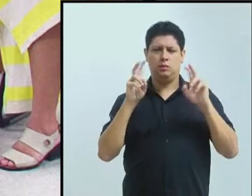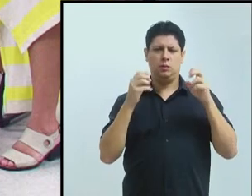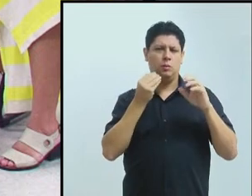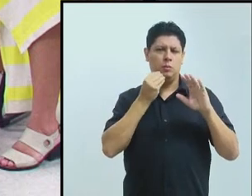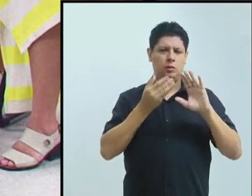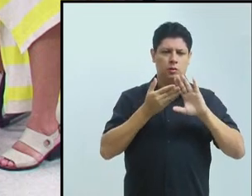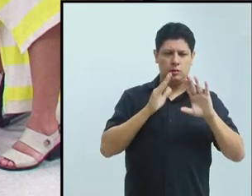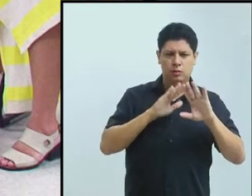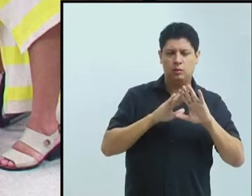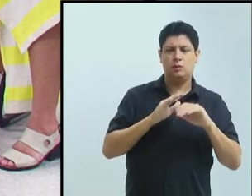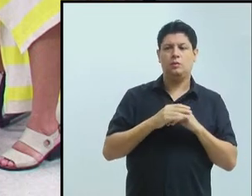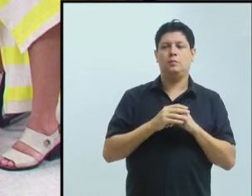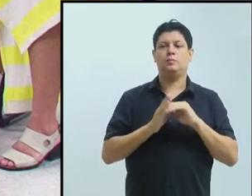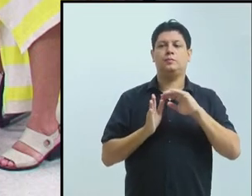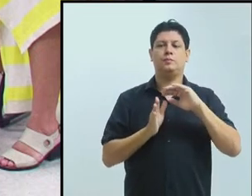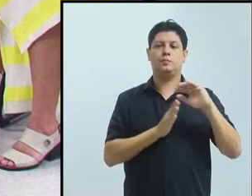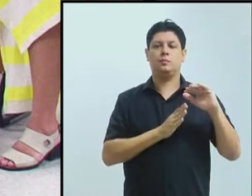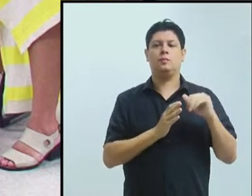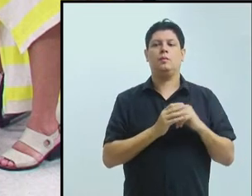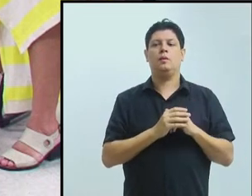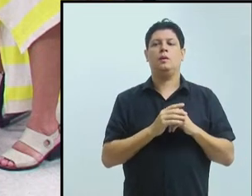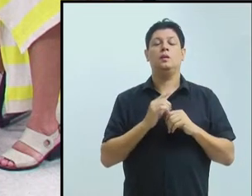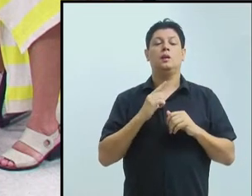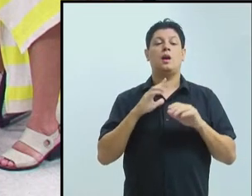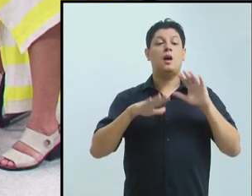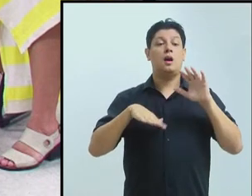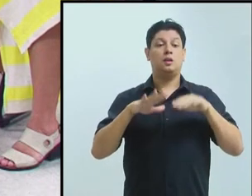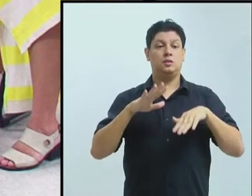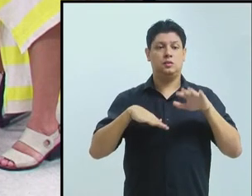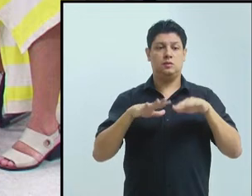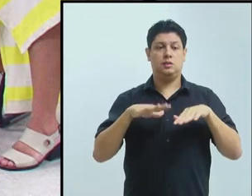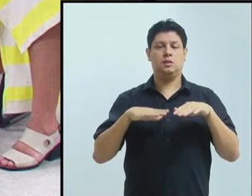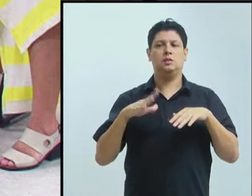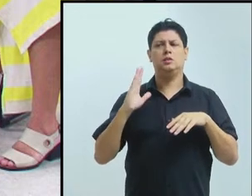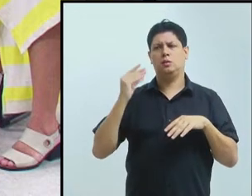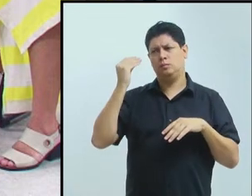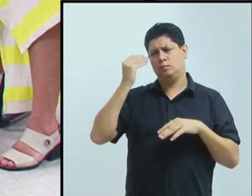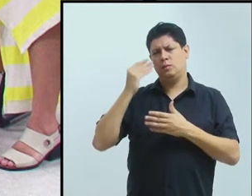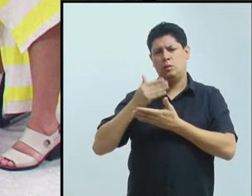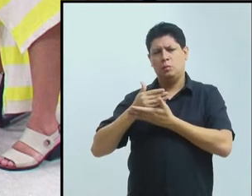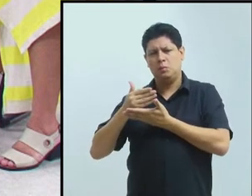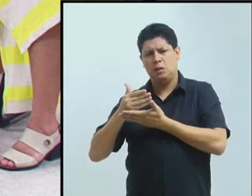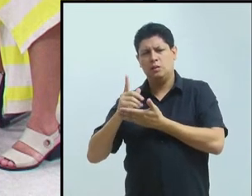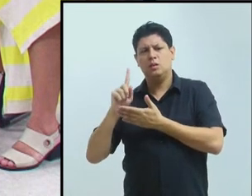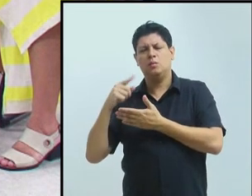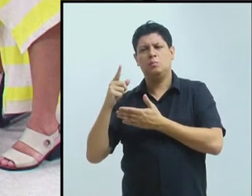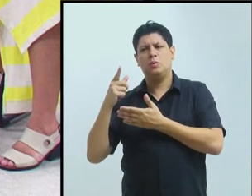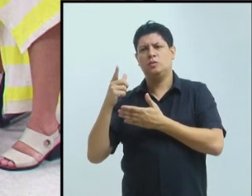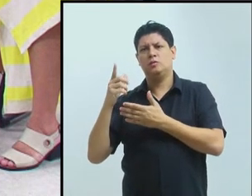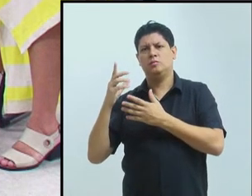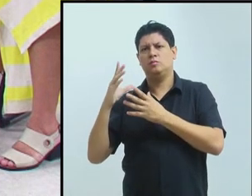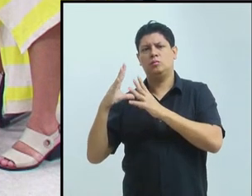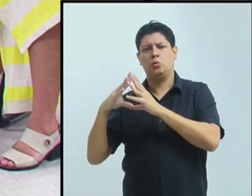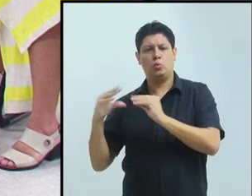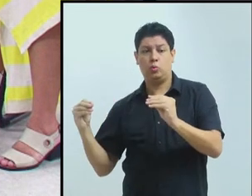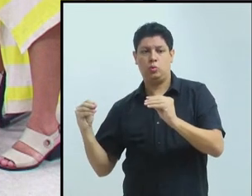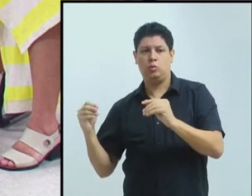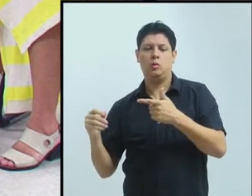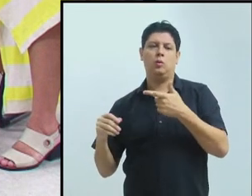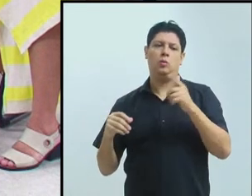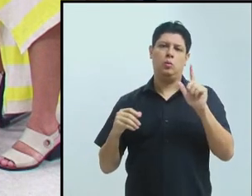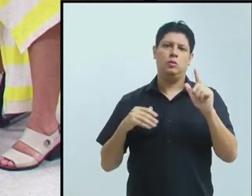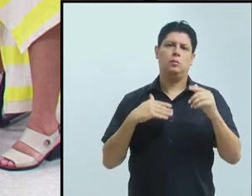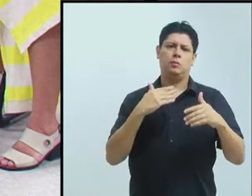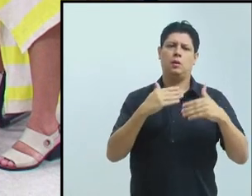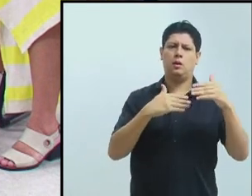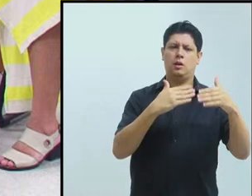começo, que não foi muito para frente. E a gente acaba nunca sentando para botar tudo isso junto. Eu tentei botar isso em um slide.